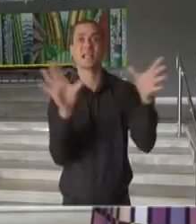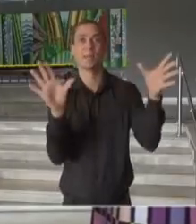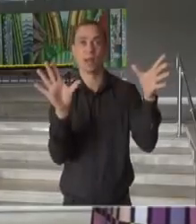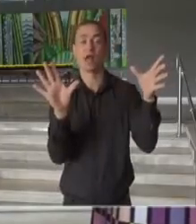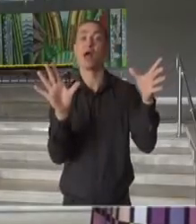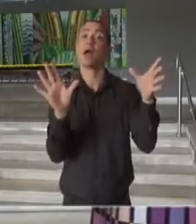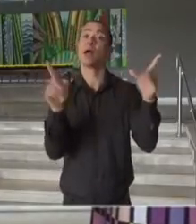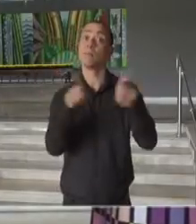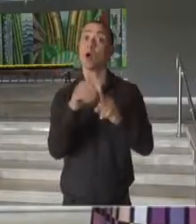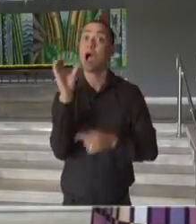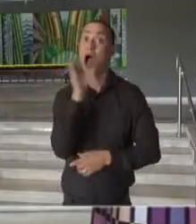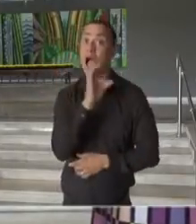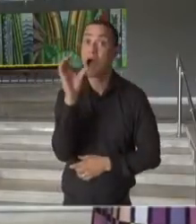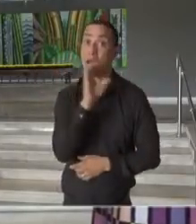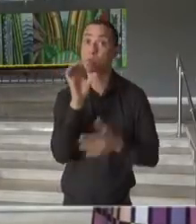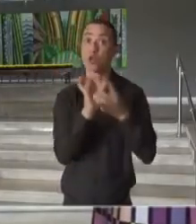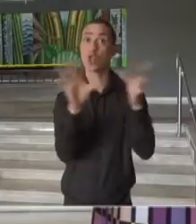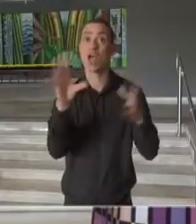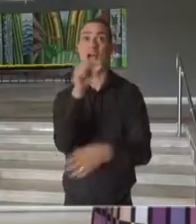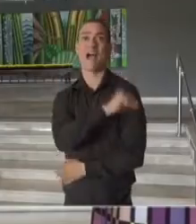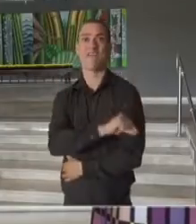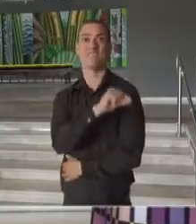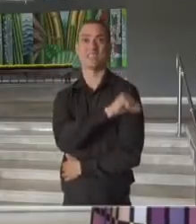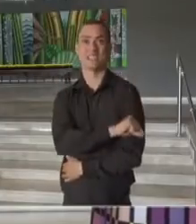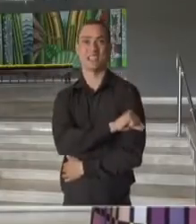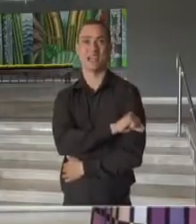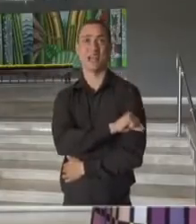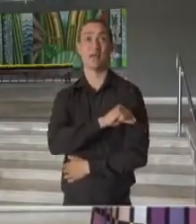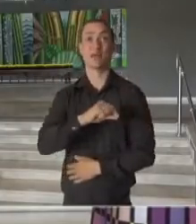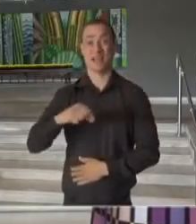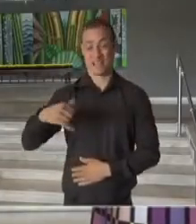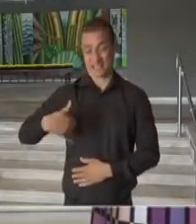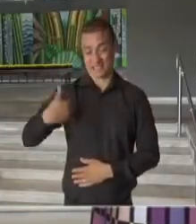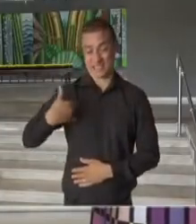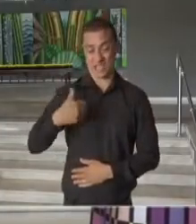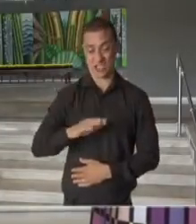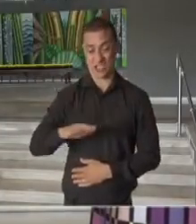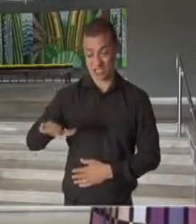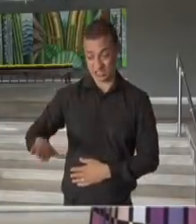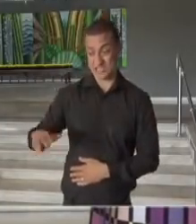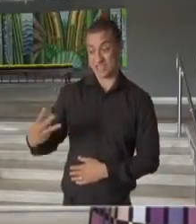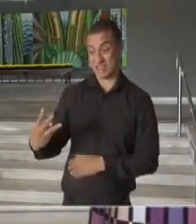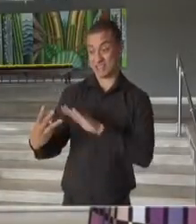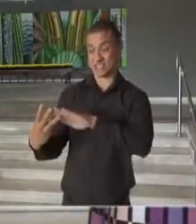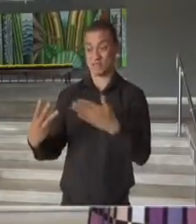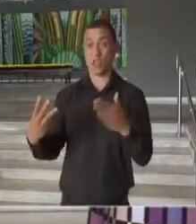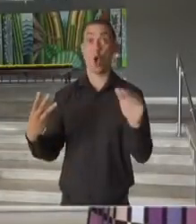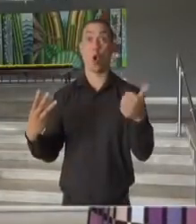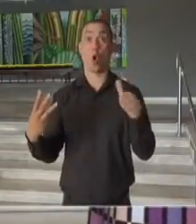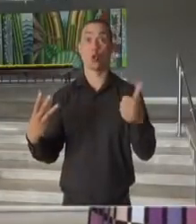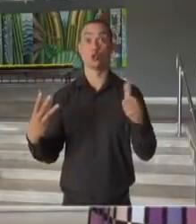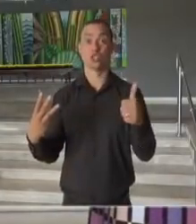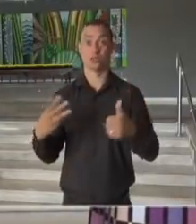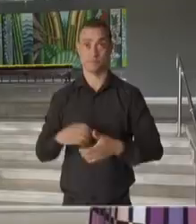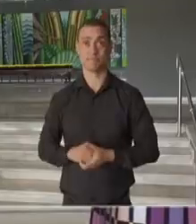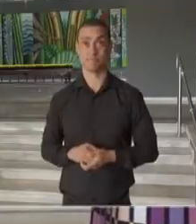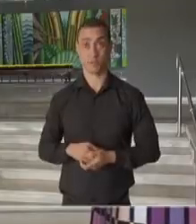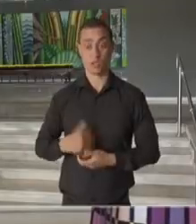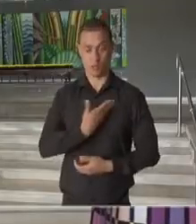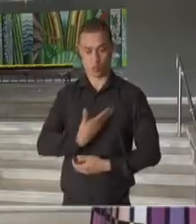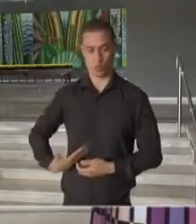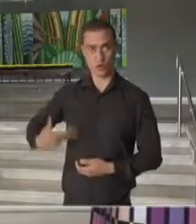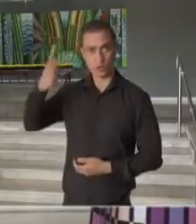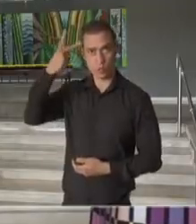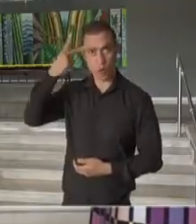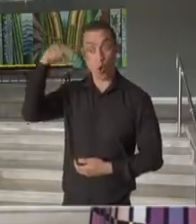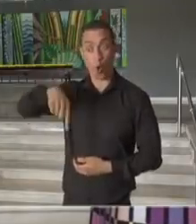autorize com urgência a vacinação para crianças de 5 a 11 anos. O governo do estado de São Paulo